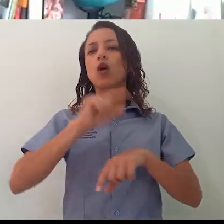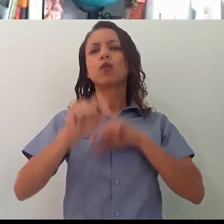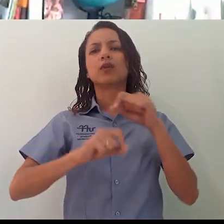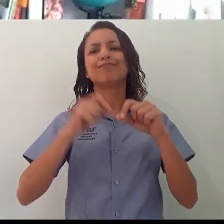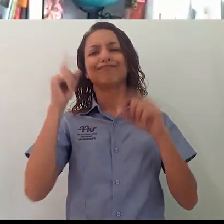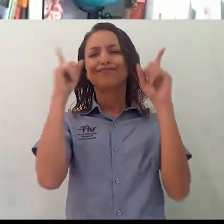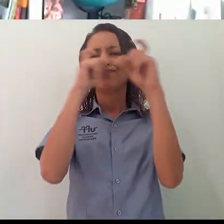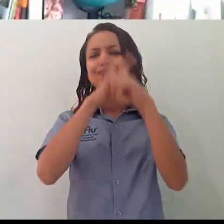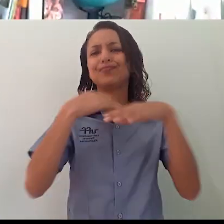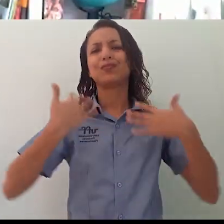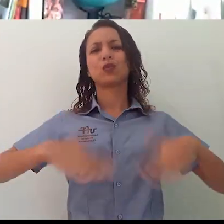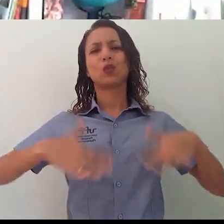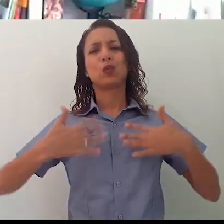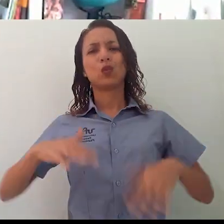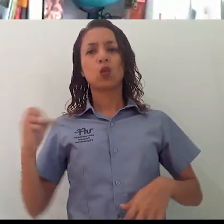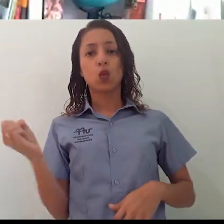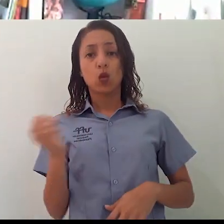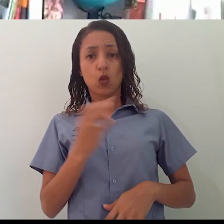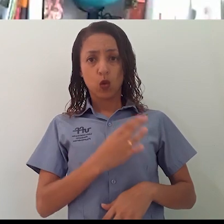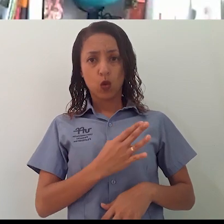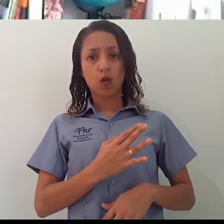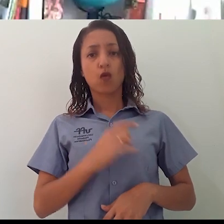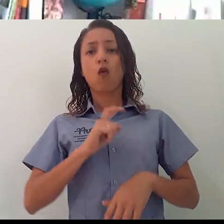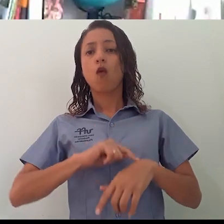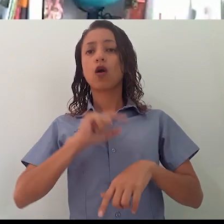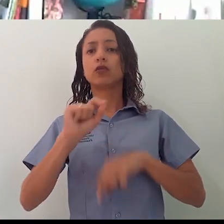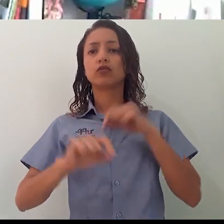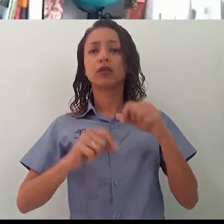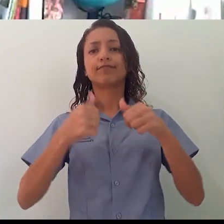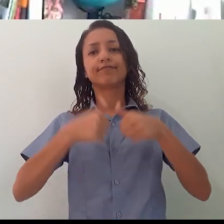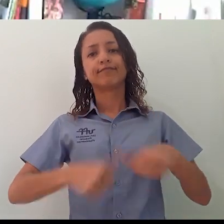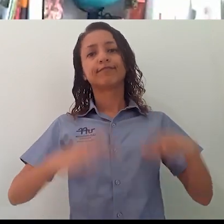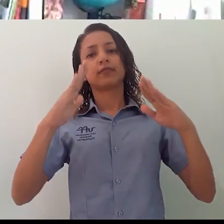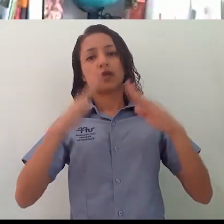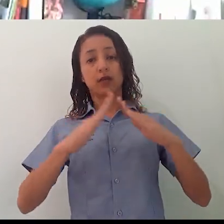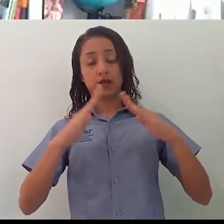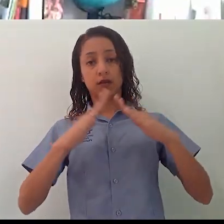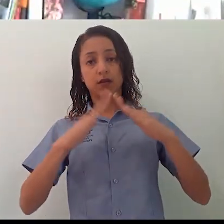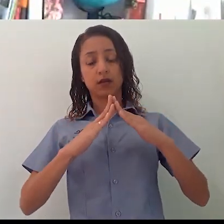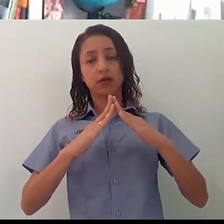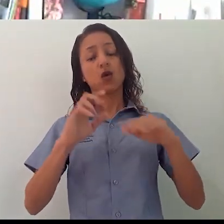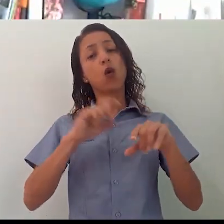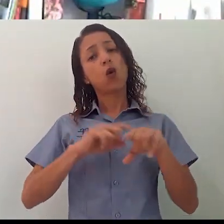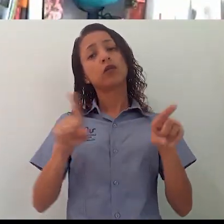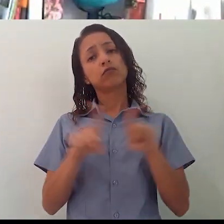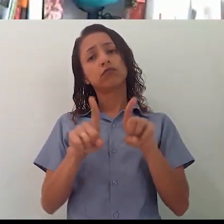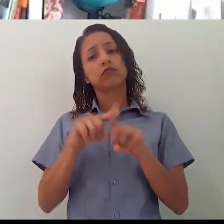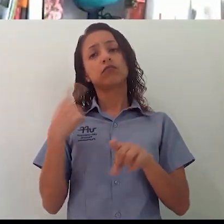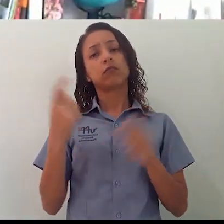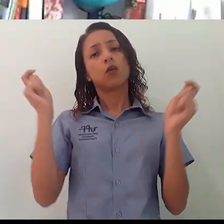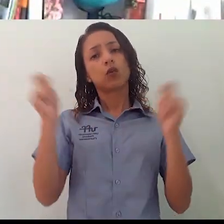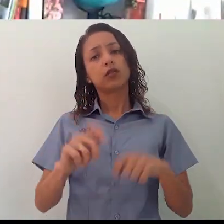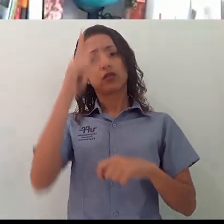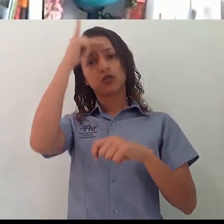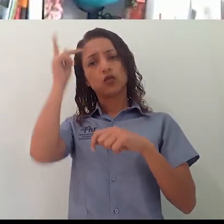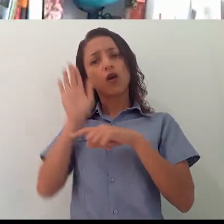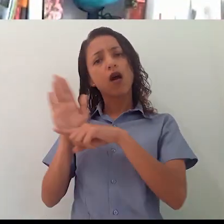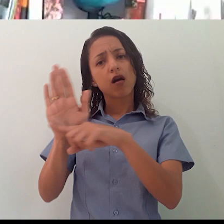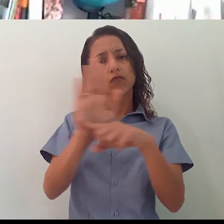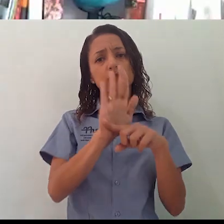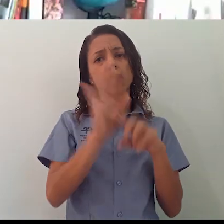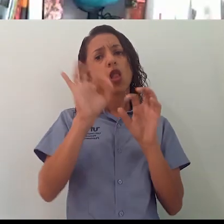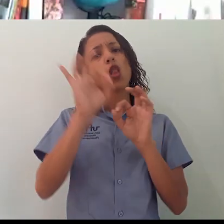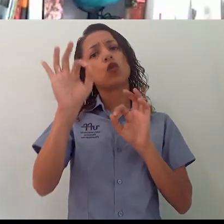passando um momento muito difícil e inédito, né? Hora de ficar em casa, é hora da gente poder ajudar as